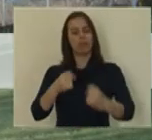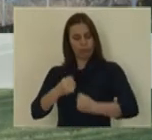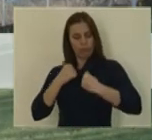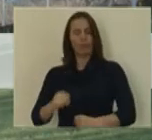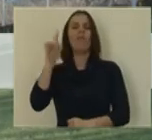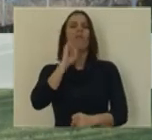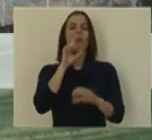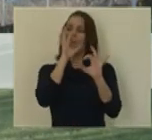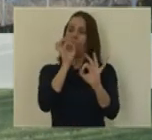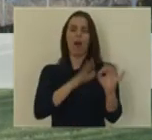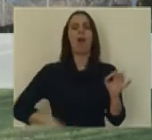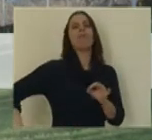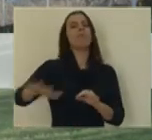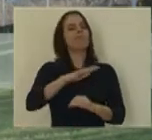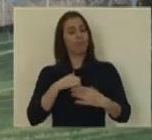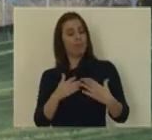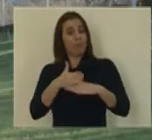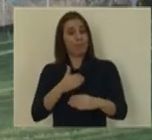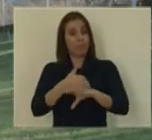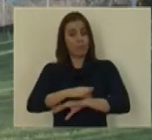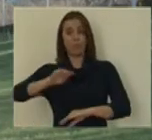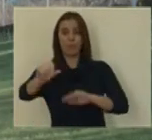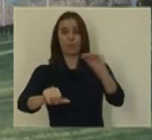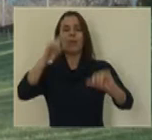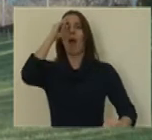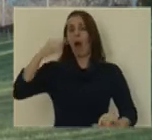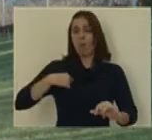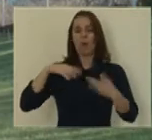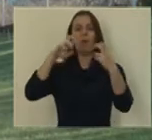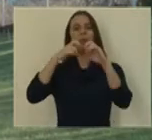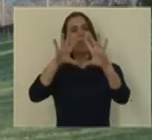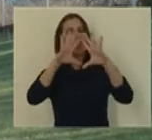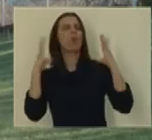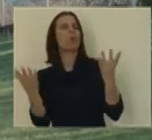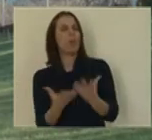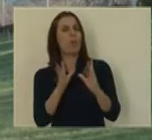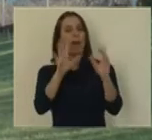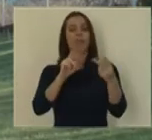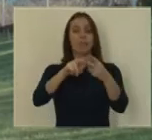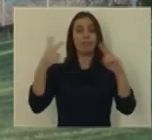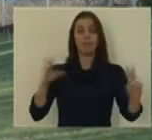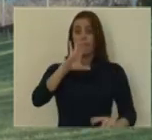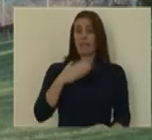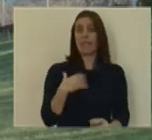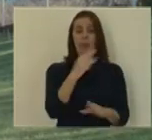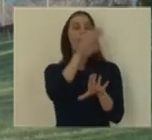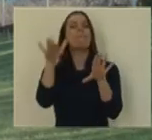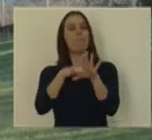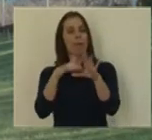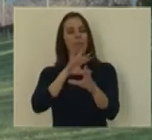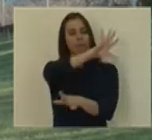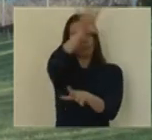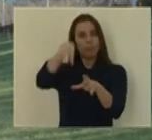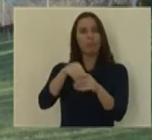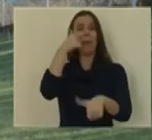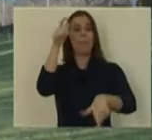afirmamos os valores ecologistas, onde agimos localmente com consciência dos problemas globais. Nas autarquias CDU, a participação e o